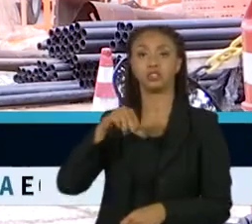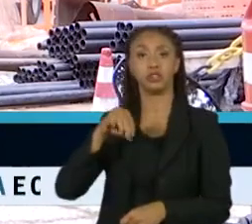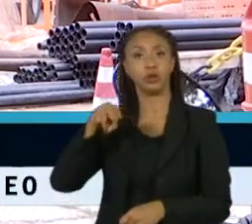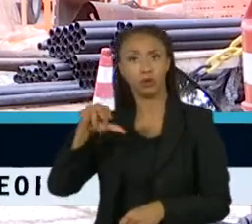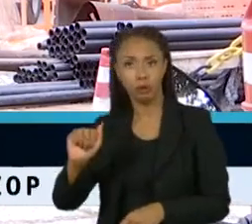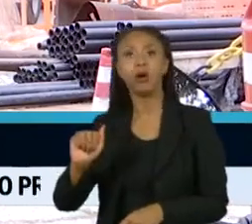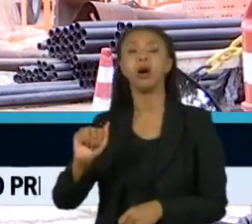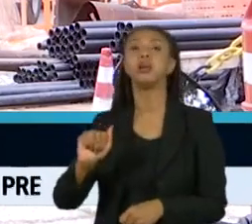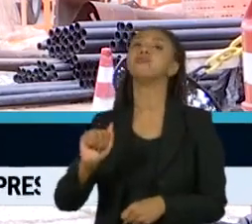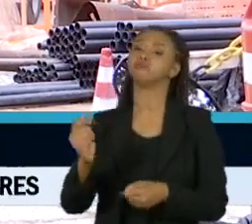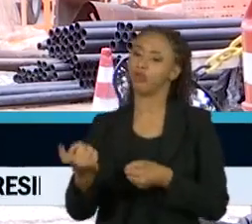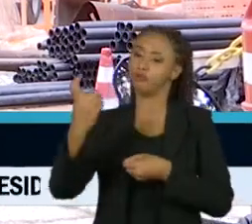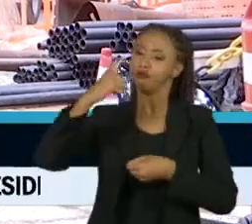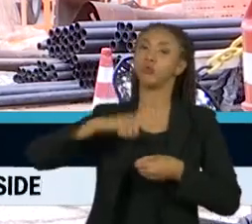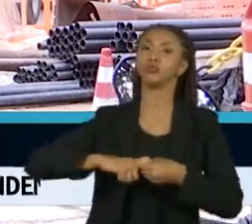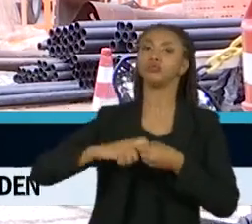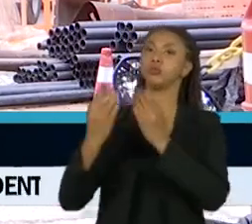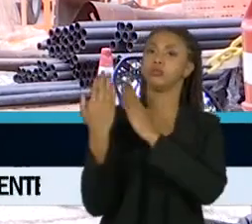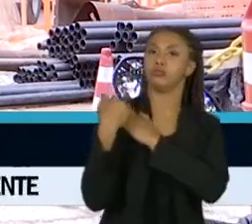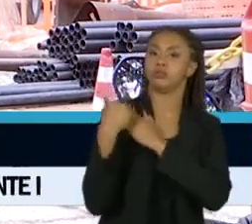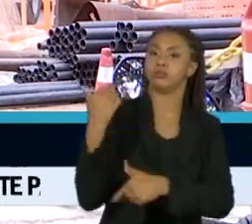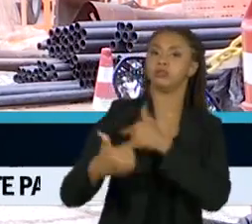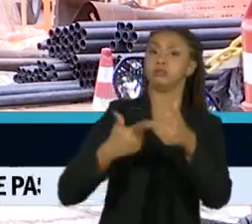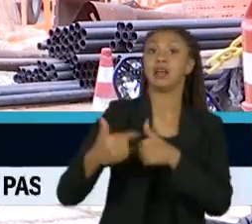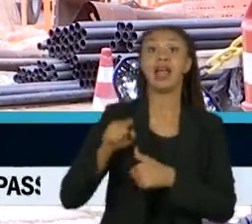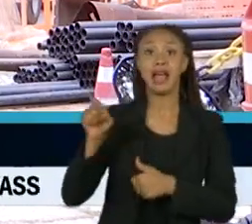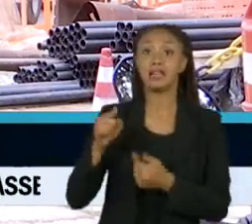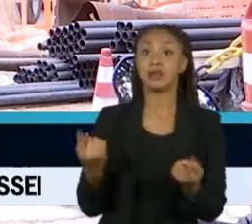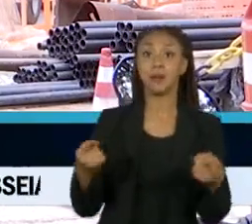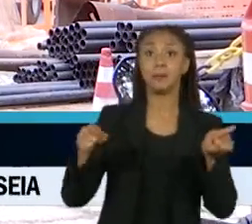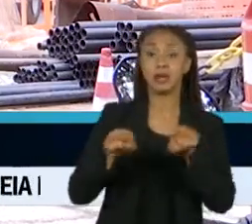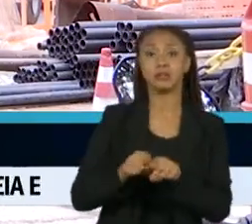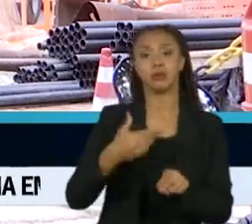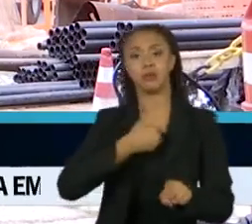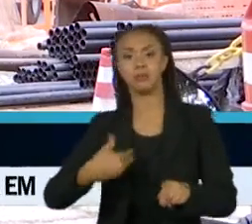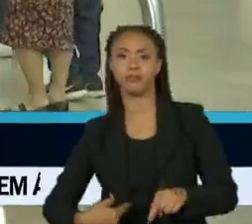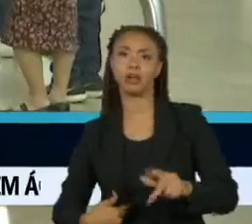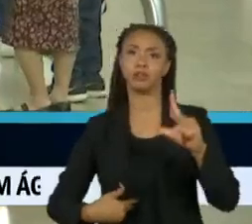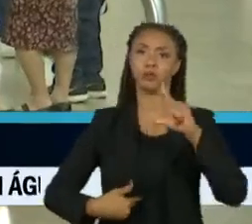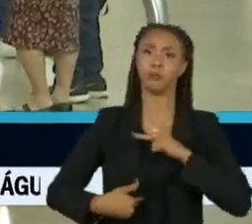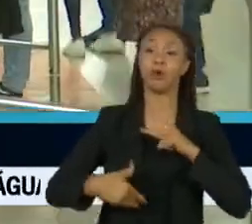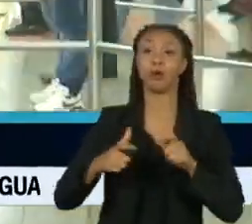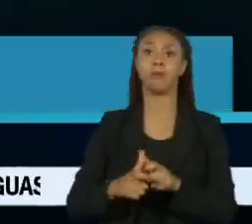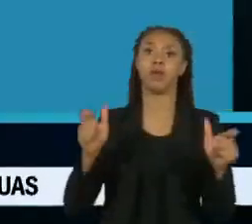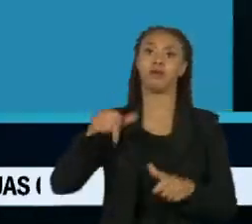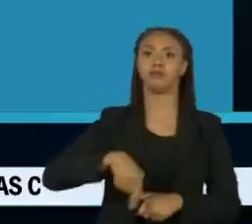empreendimento. Essa é a maior parceria público-privada em andamento no Brasil.